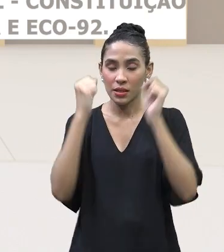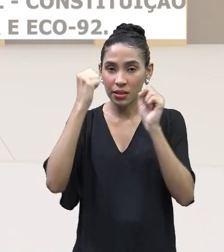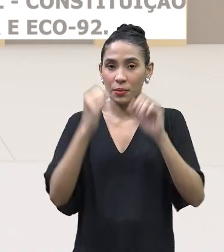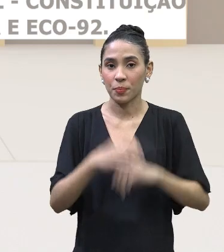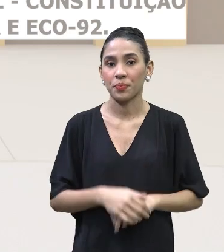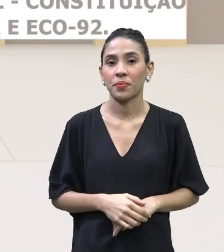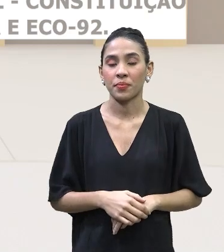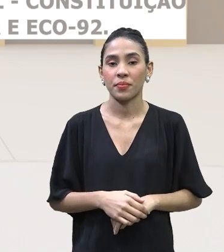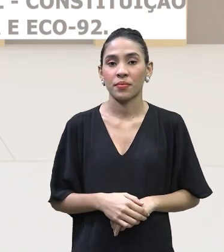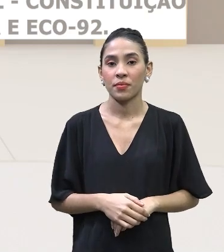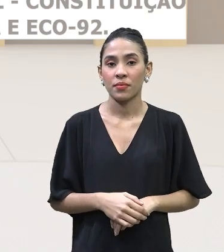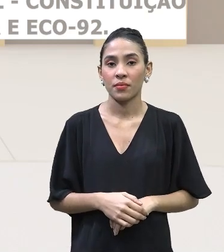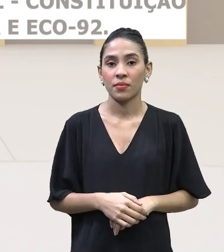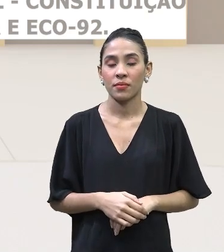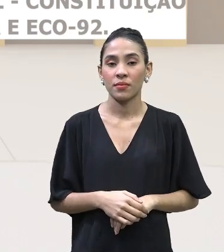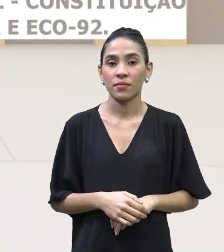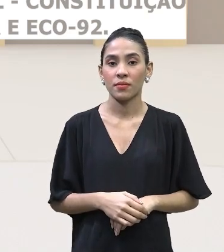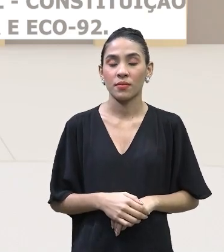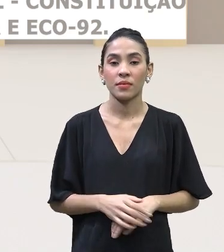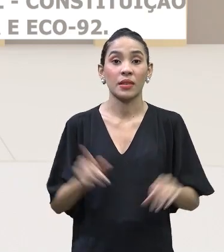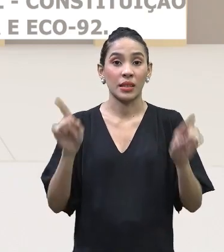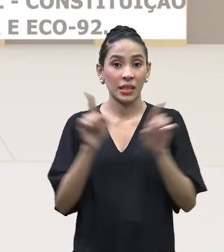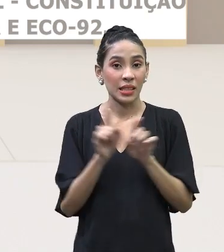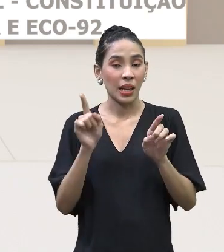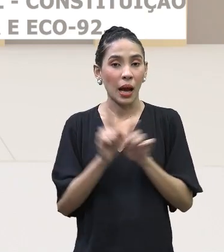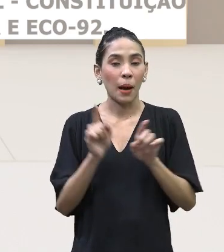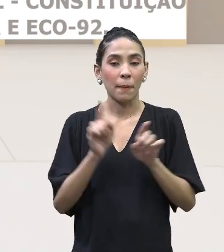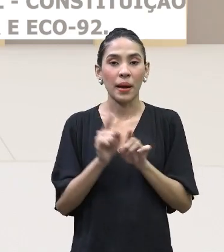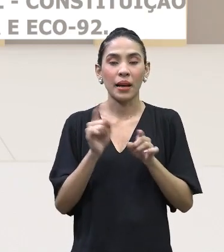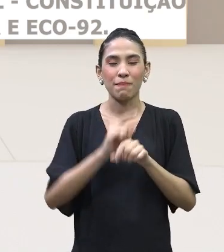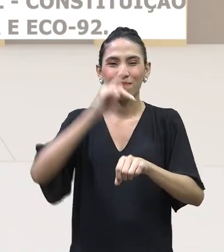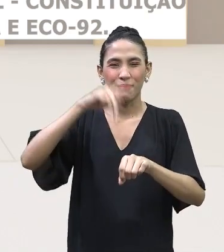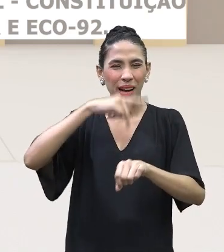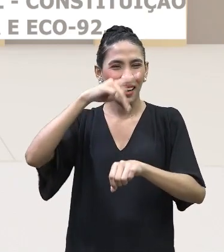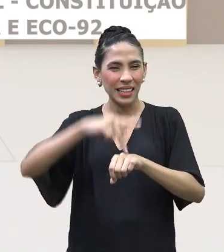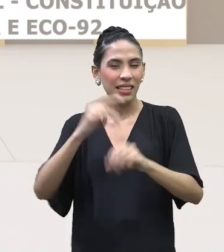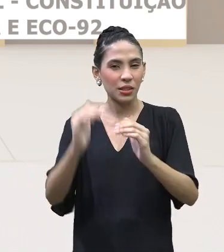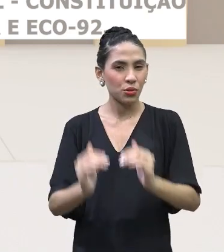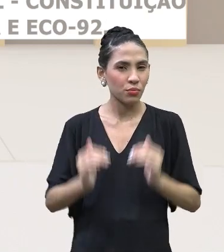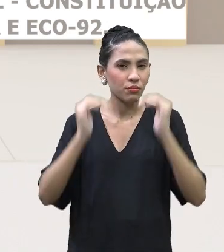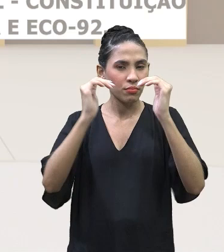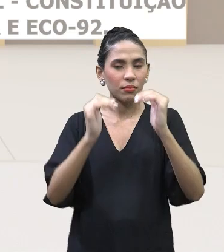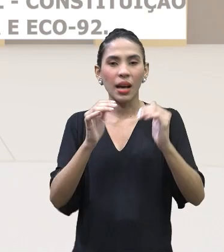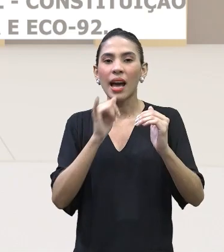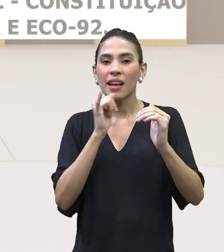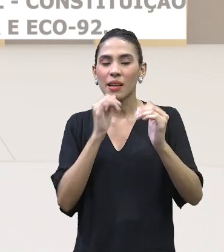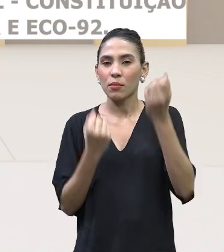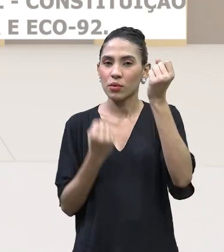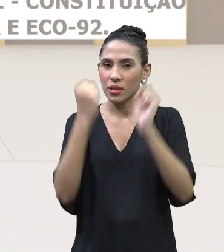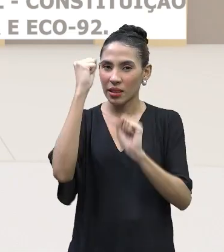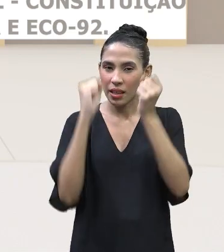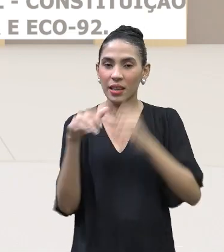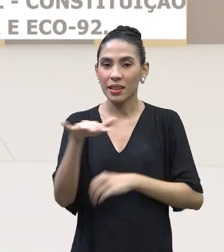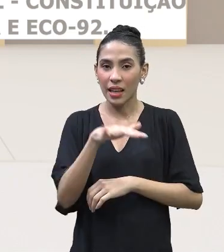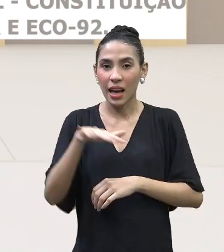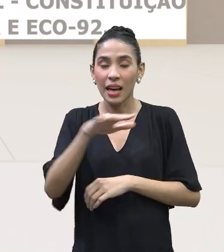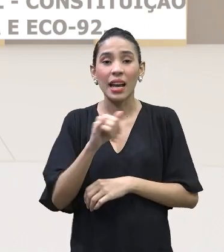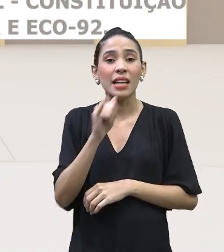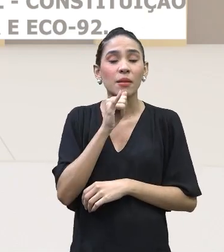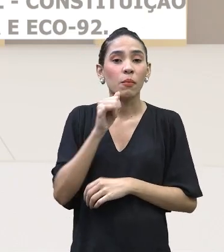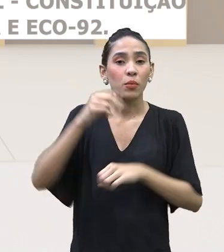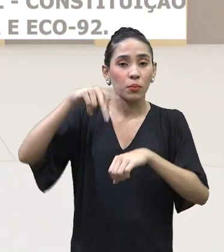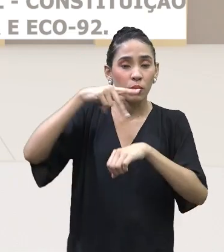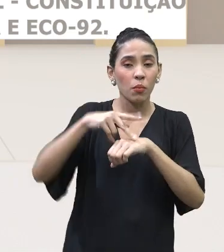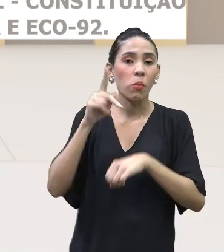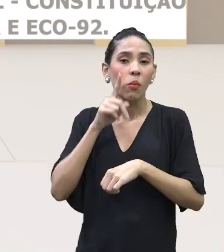grandes potências industriais, por assim dizer, posso citar para vocês a Inglaterra,